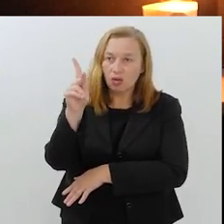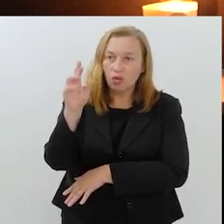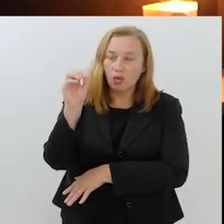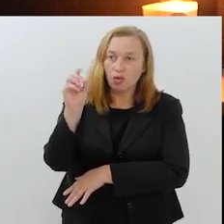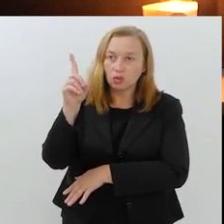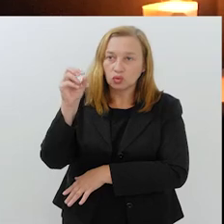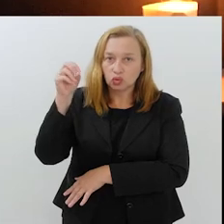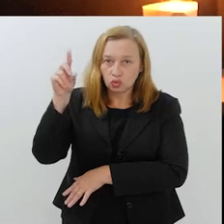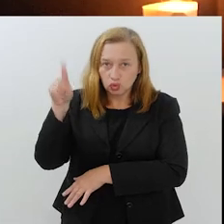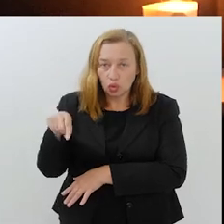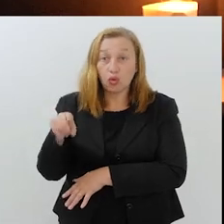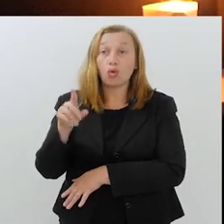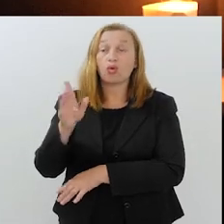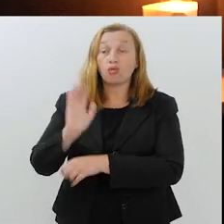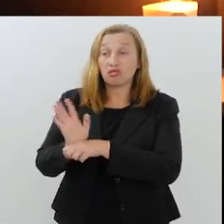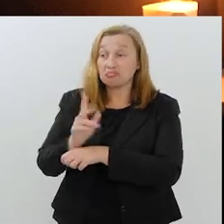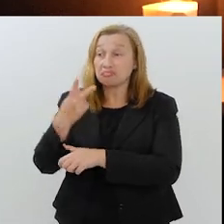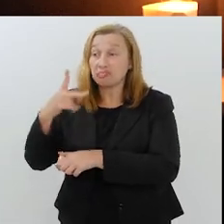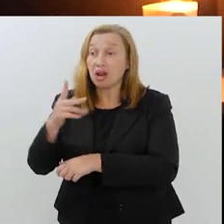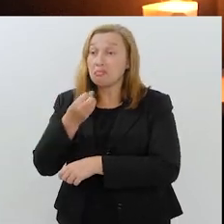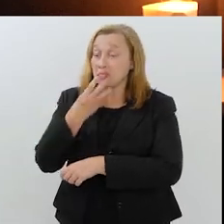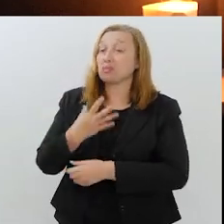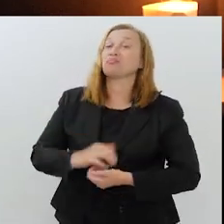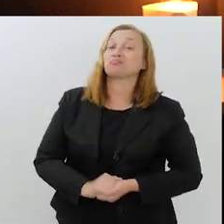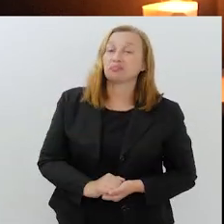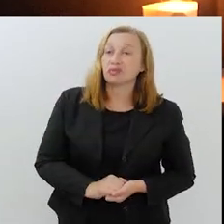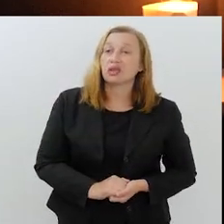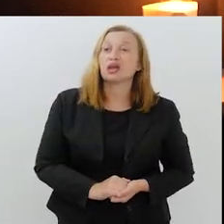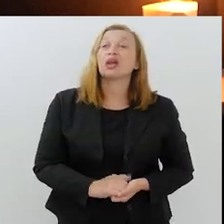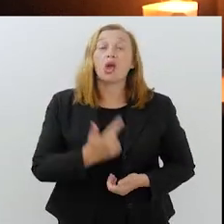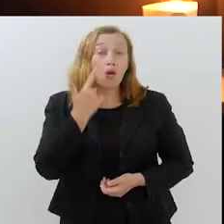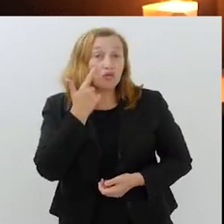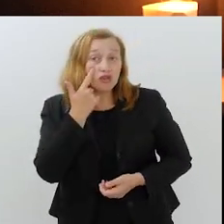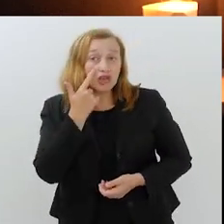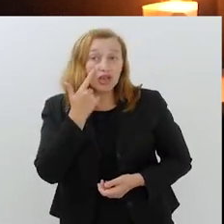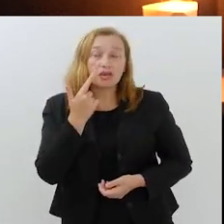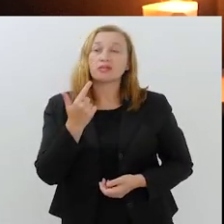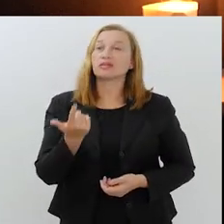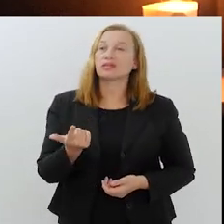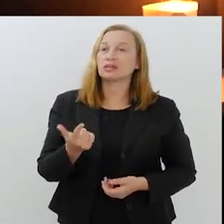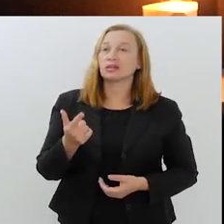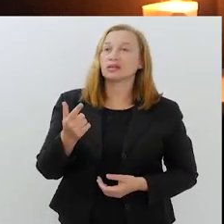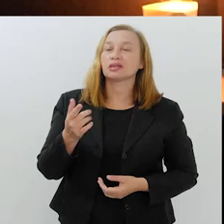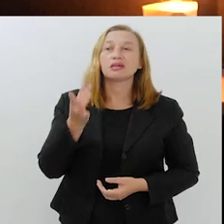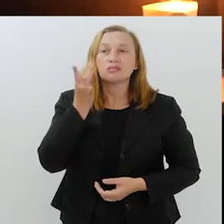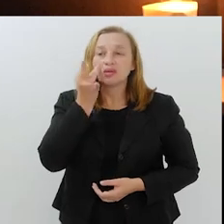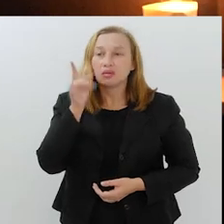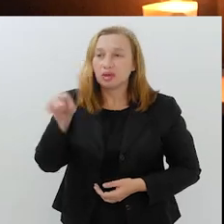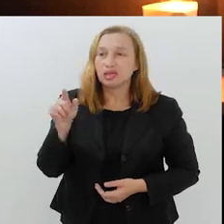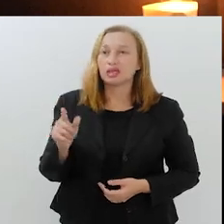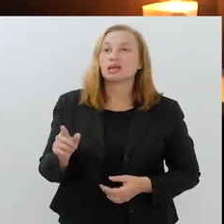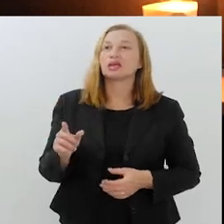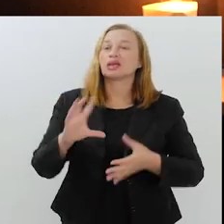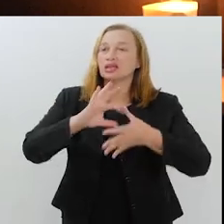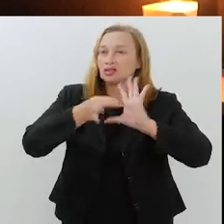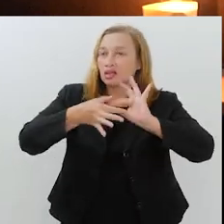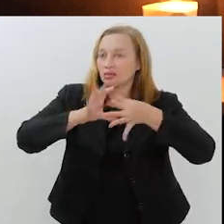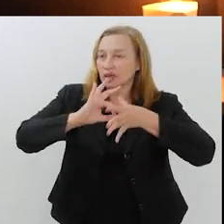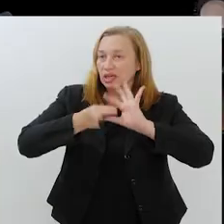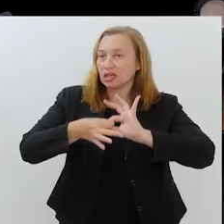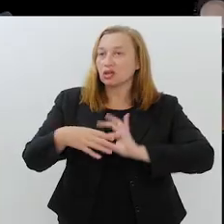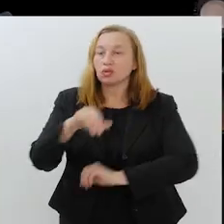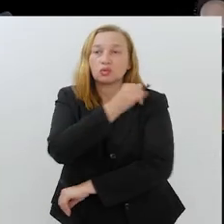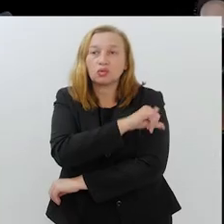os filtros dela são tão maravilhosos, que ela integrou essa equipe. E eu, inclusive, a vi pessoalmente na Olimpíada aqui do Rio, em